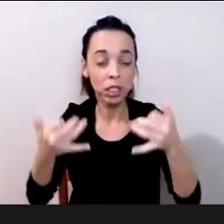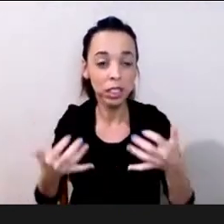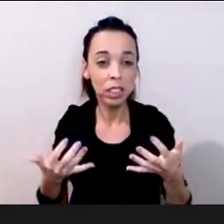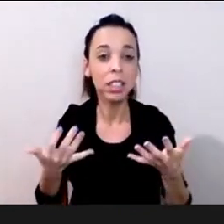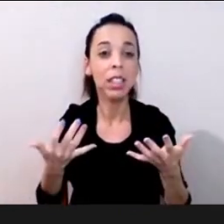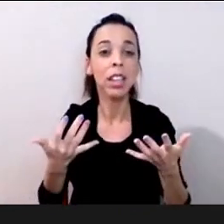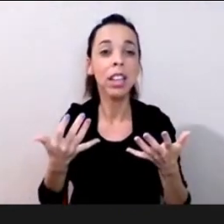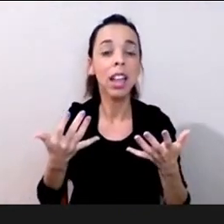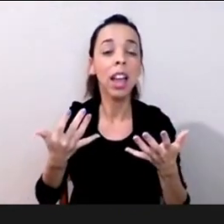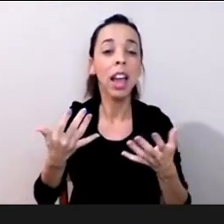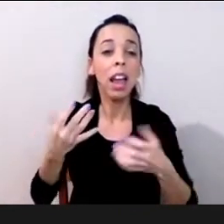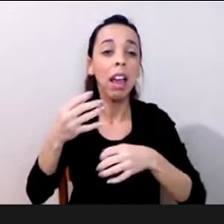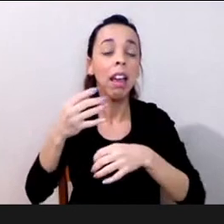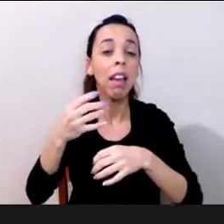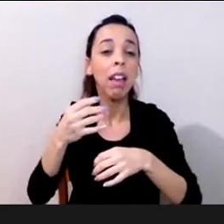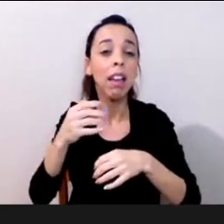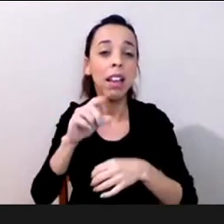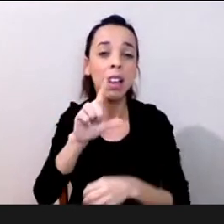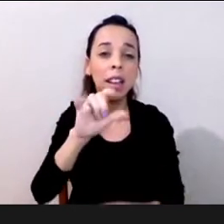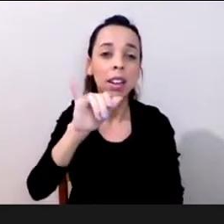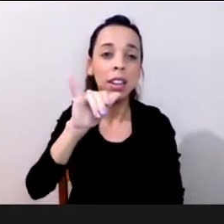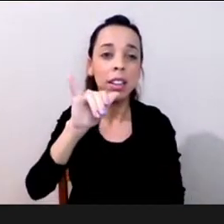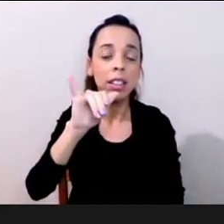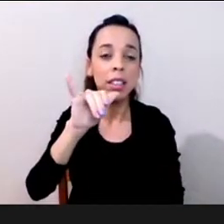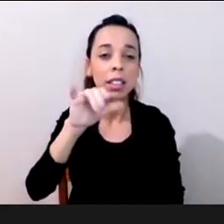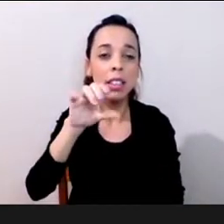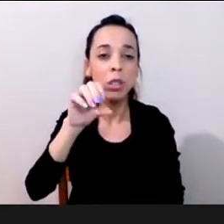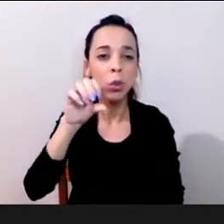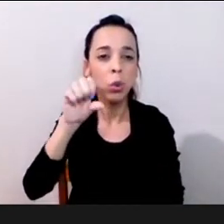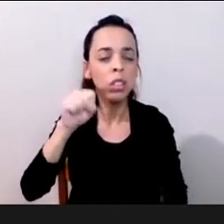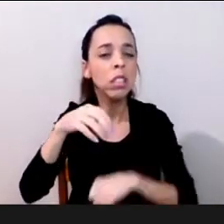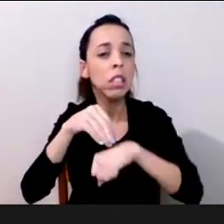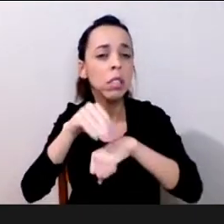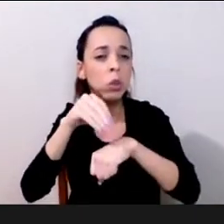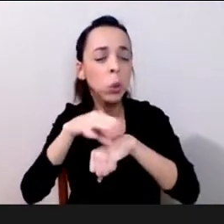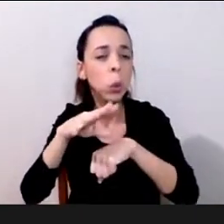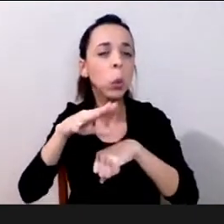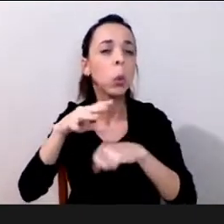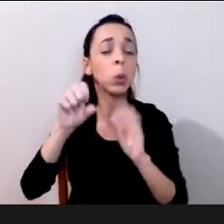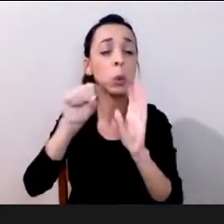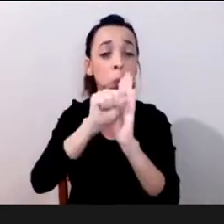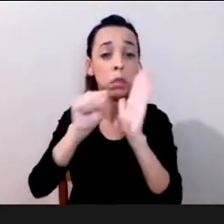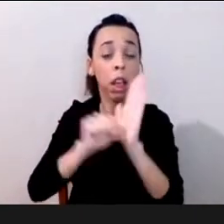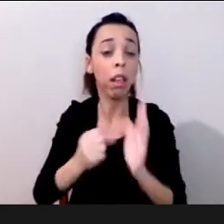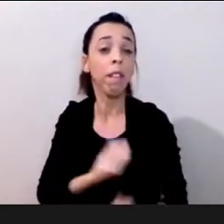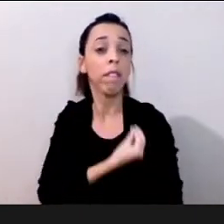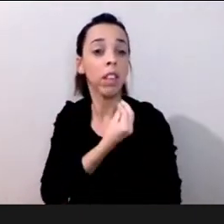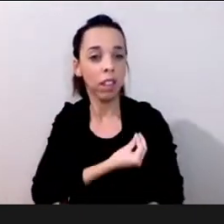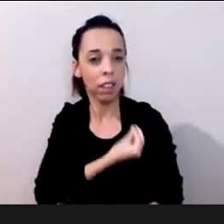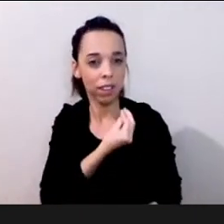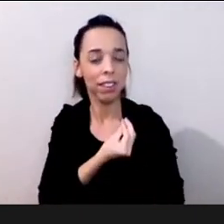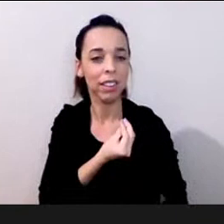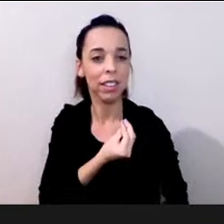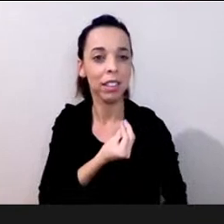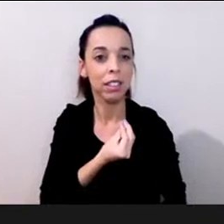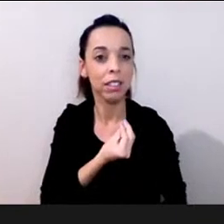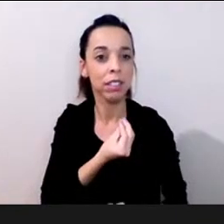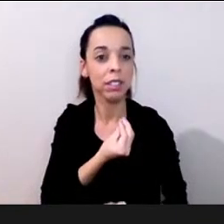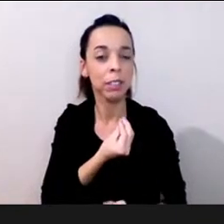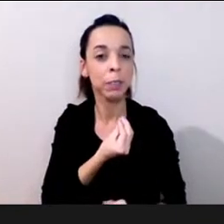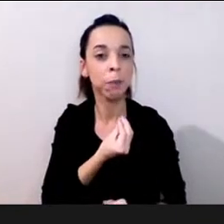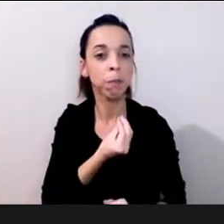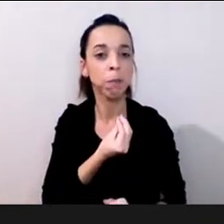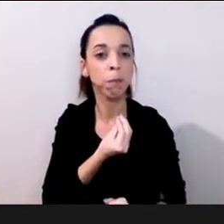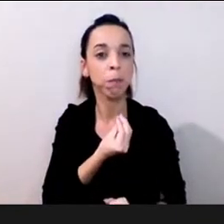isso é que nós vivemos numa sociedade complexa insegura e imprevisível quais são as alavancas que nos podem ajudar a